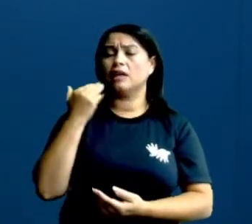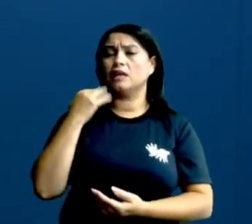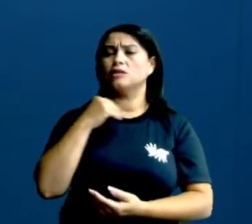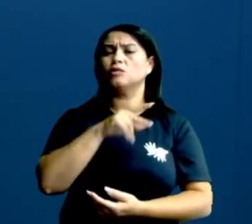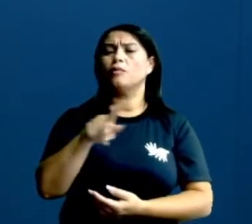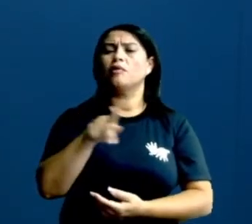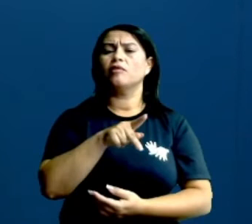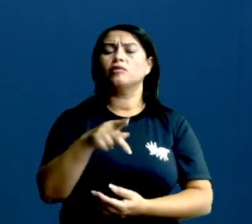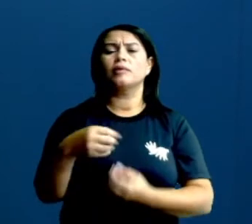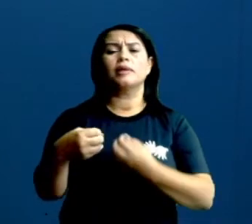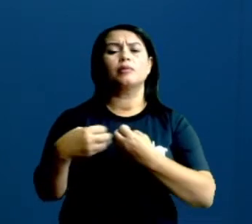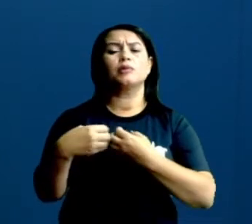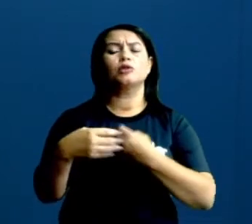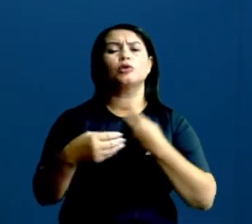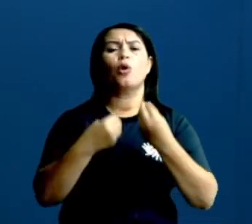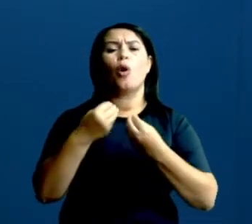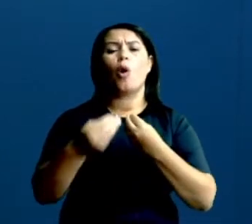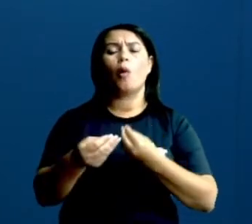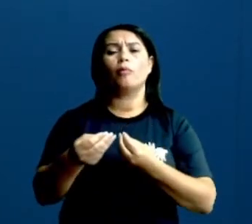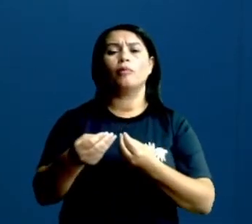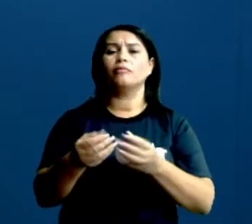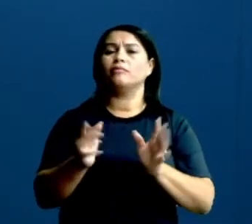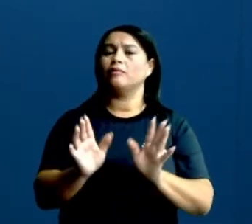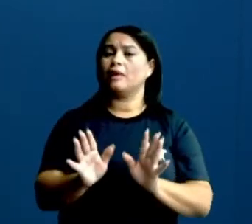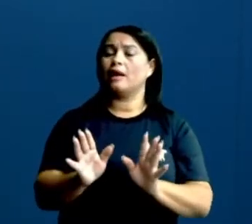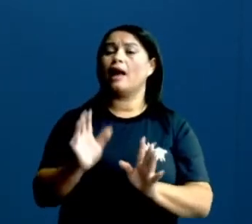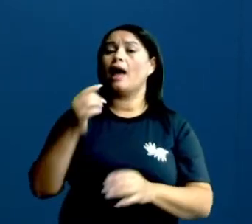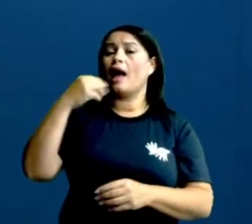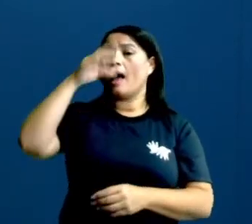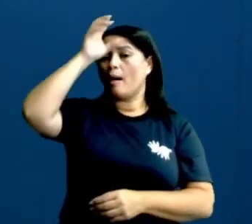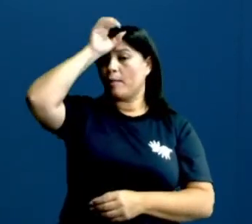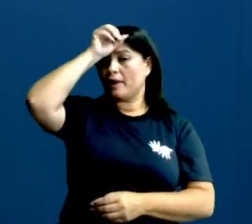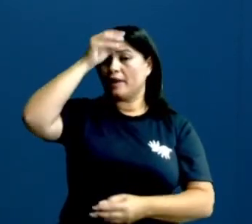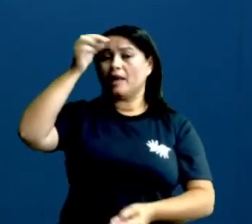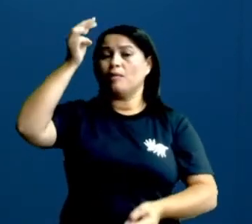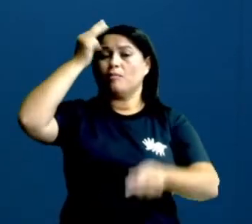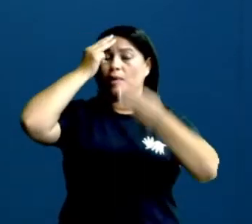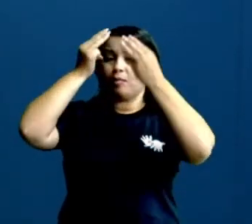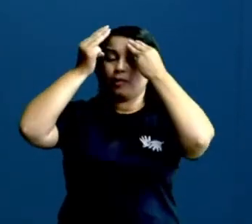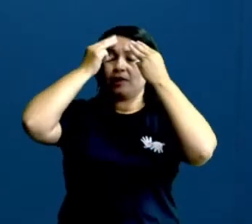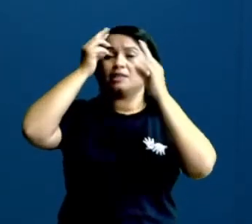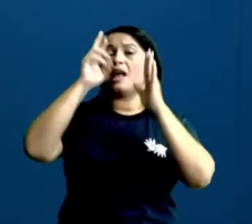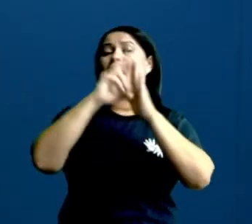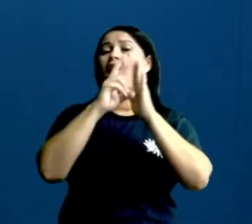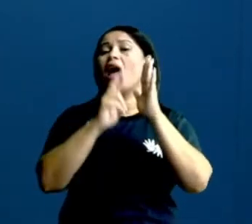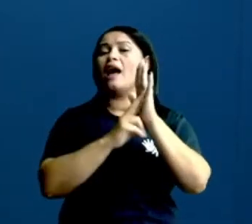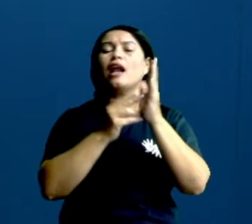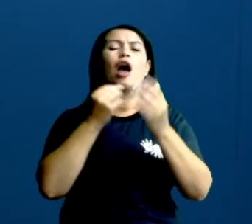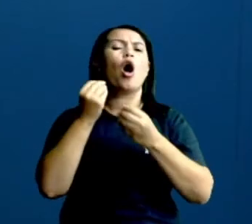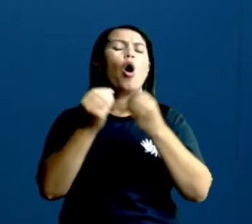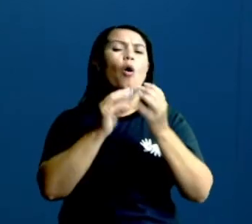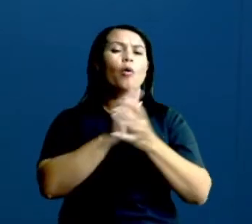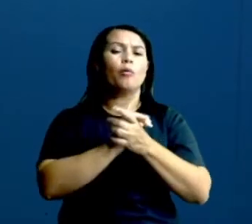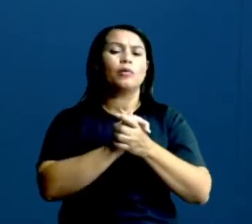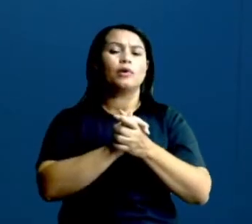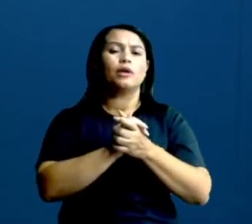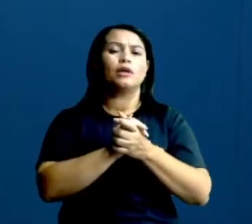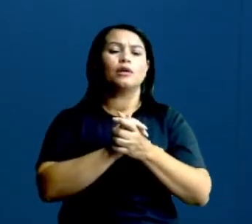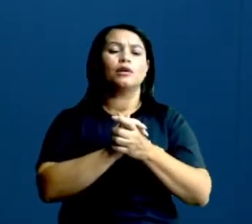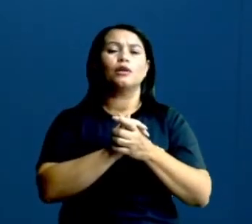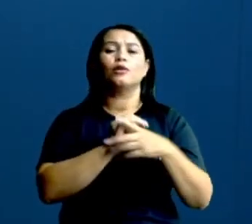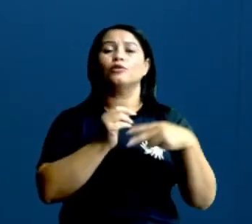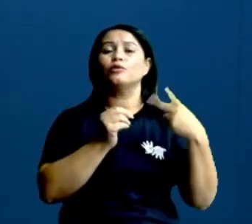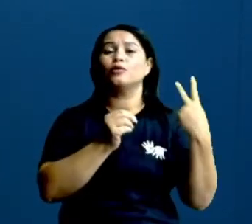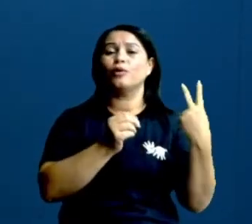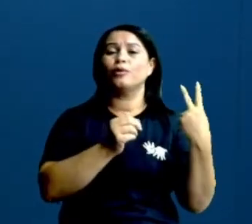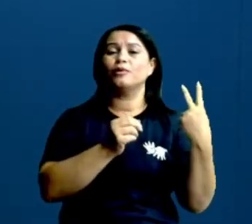que ele me ensinou o seguinte. Pra decorar. Pra decorar. Pra memorizar. Né? Então ó. Dois pi R ao quadrado.